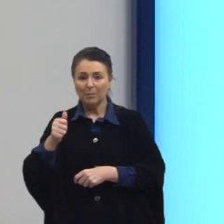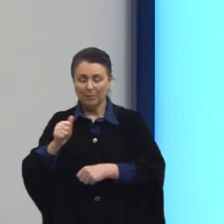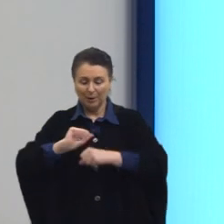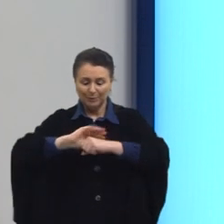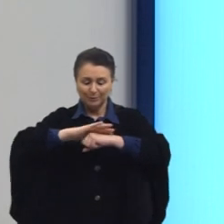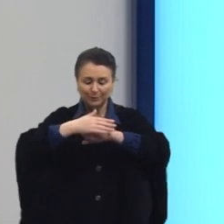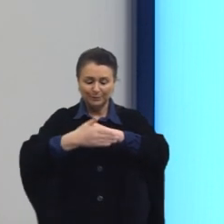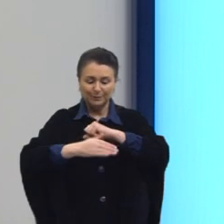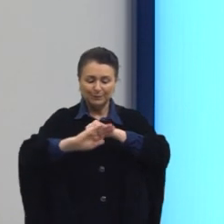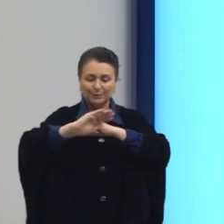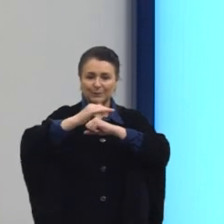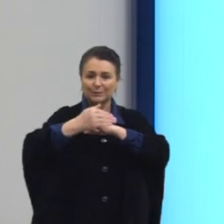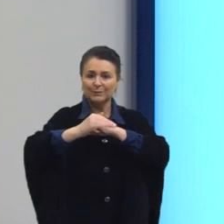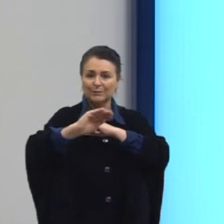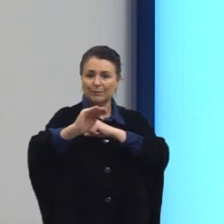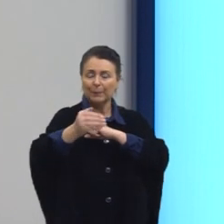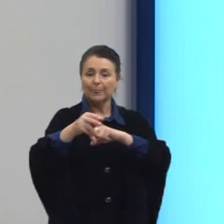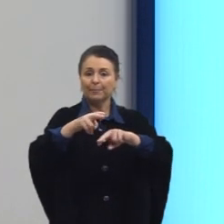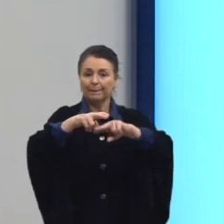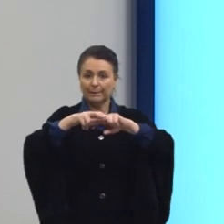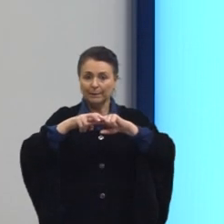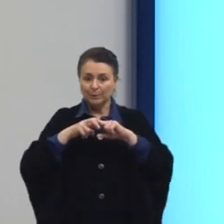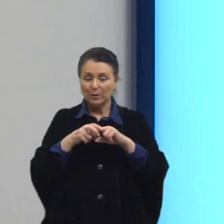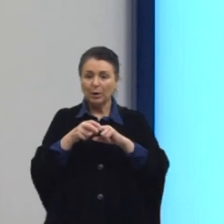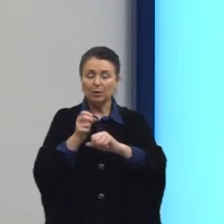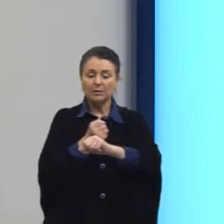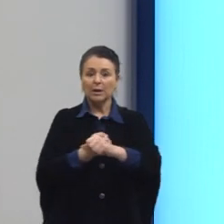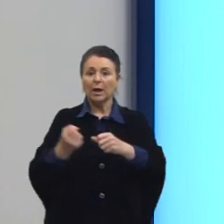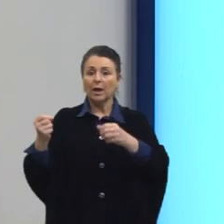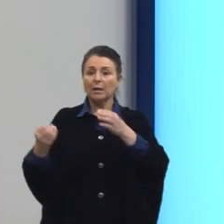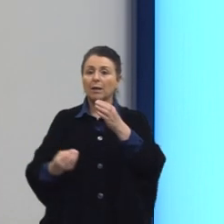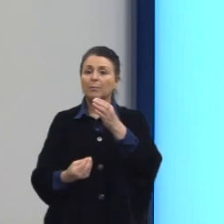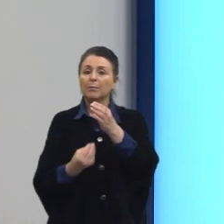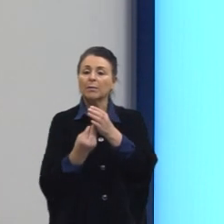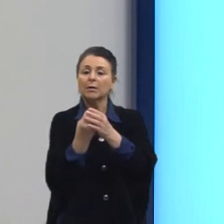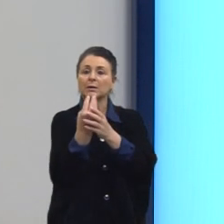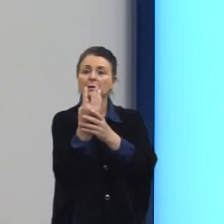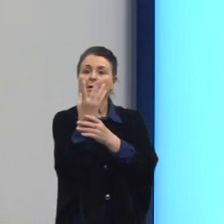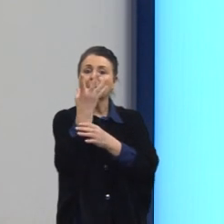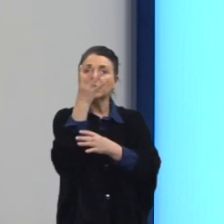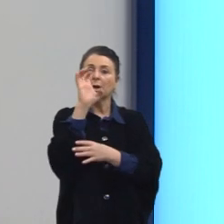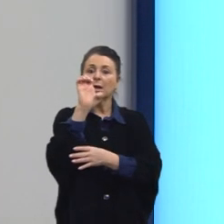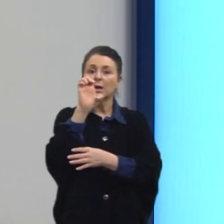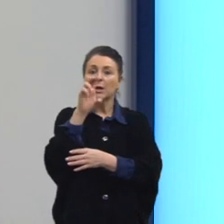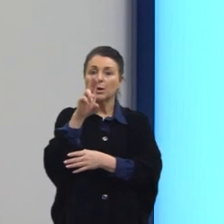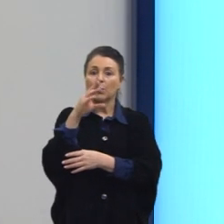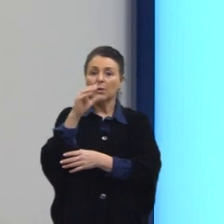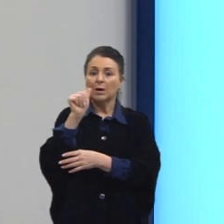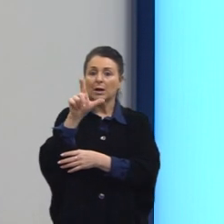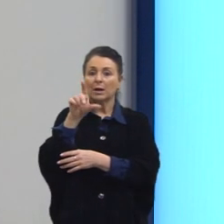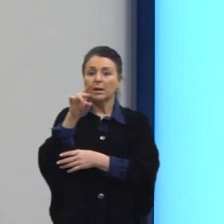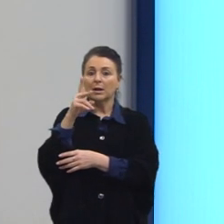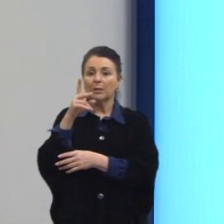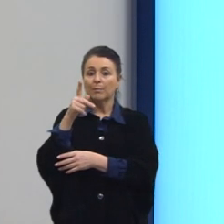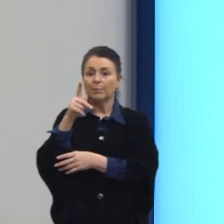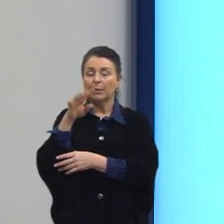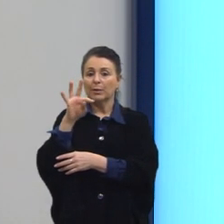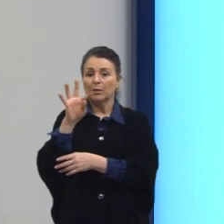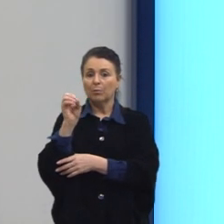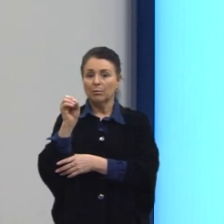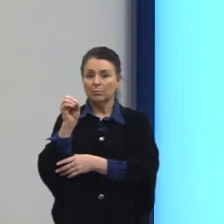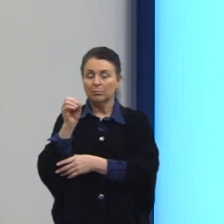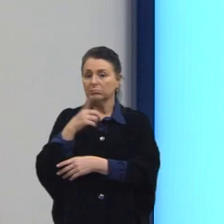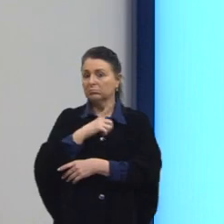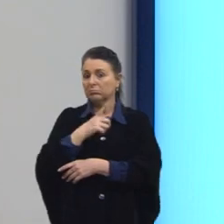naturais por causa, então, da plantação de eucaliptos, né? Por exemplo, lá no Pampa, sabemos que não